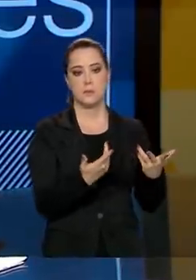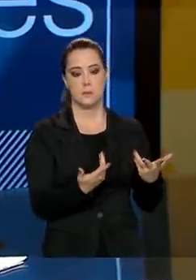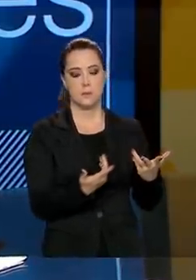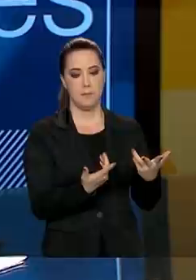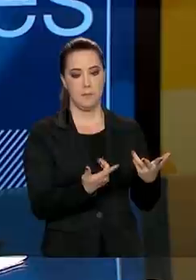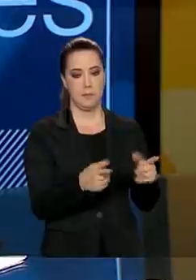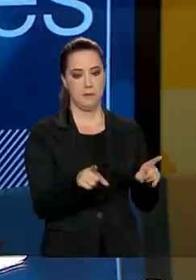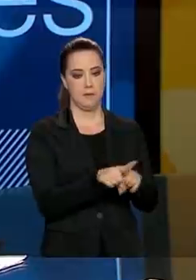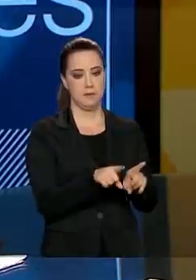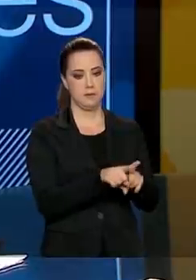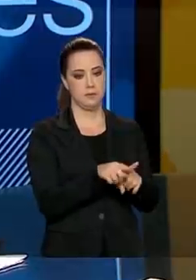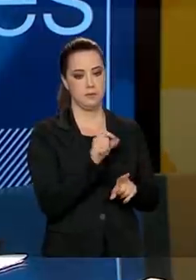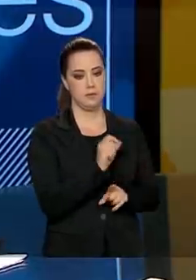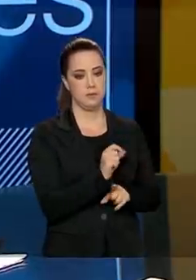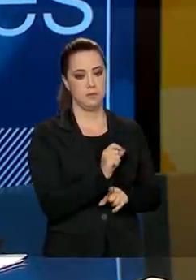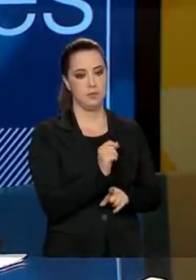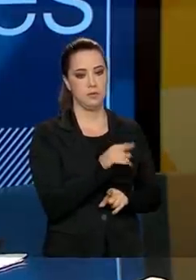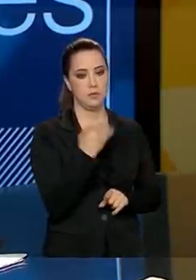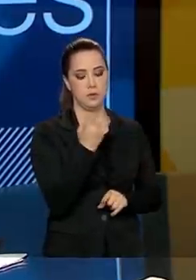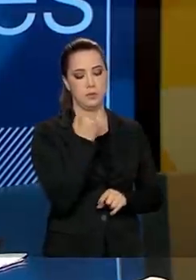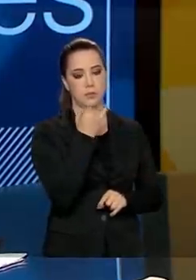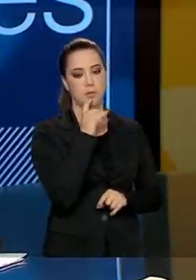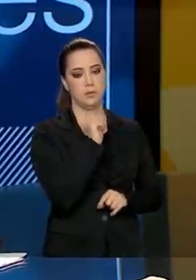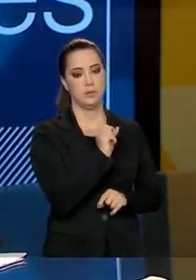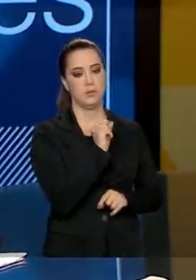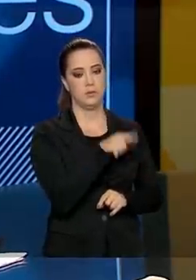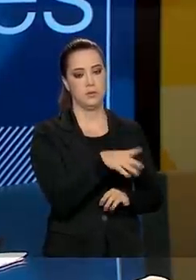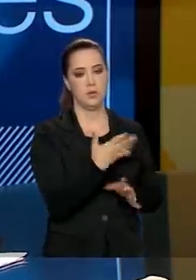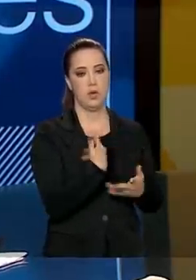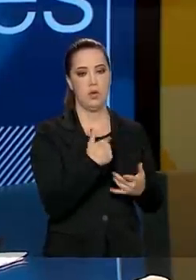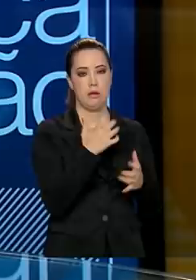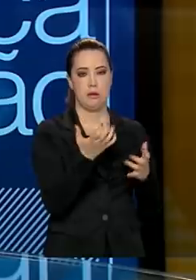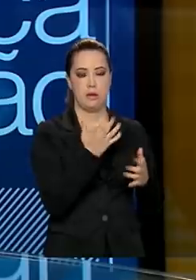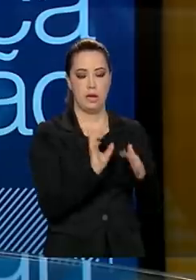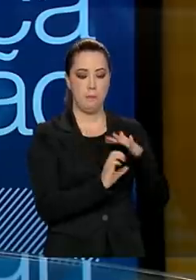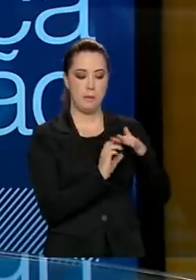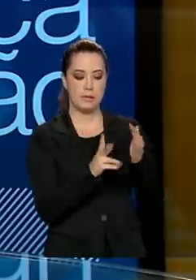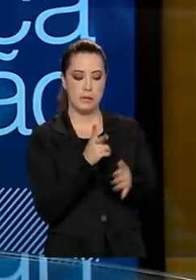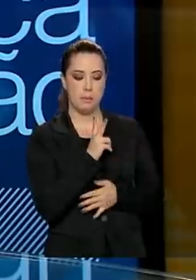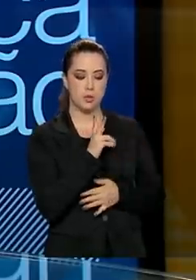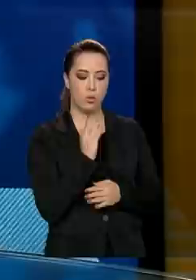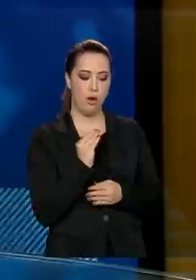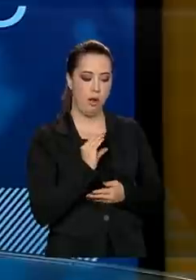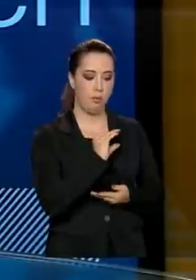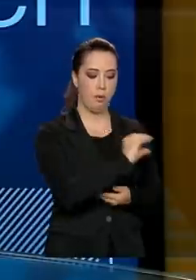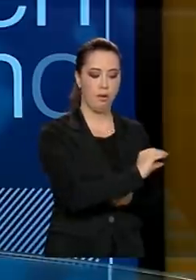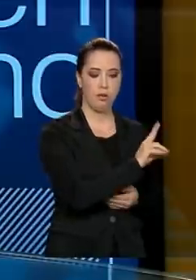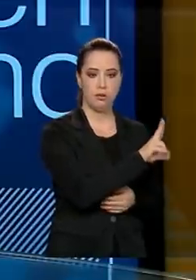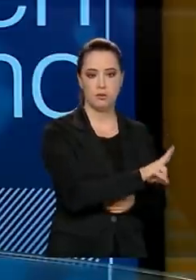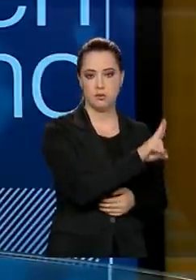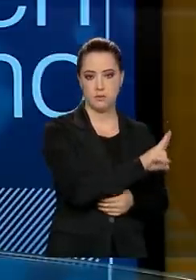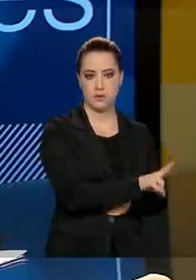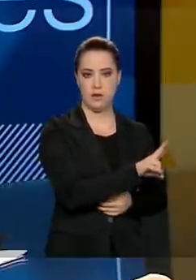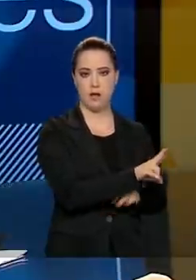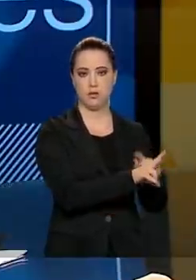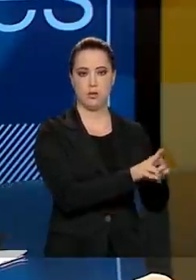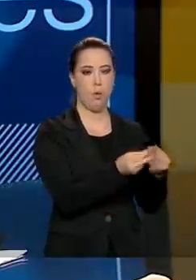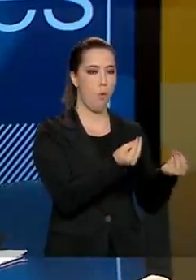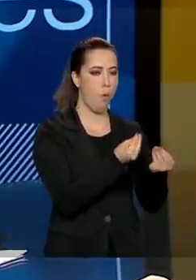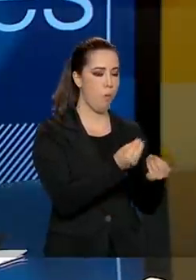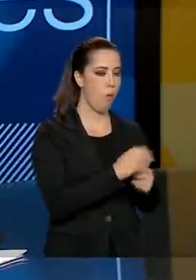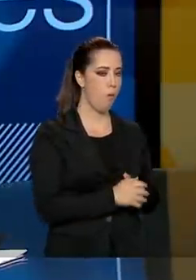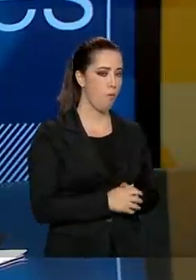e também, o que é muito importante, atrair investimentos para as universidades. Como é que está o